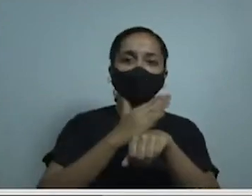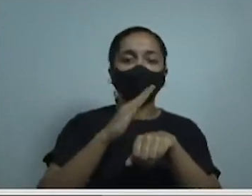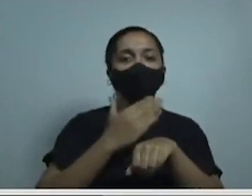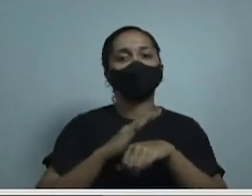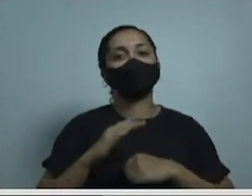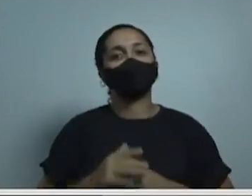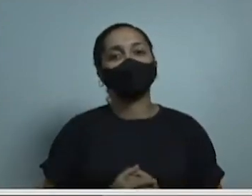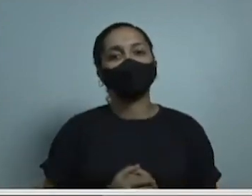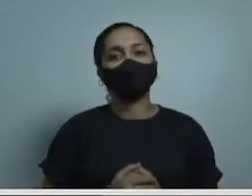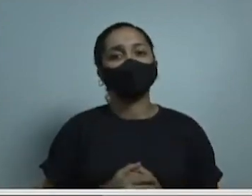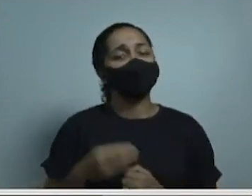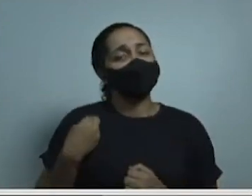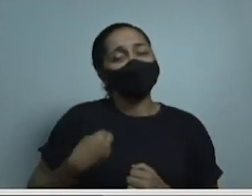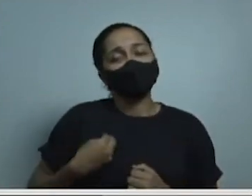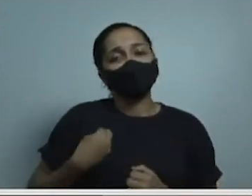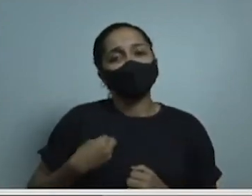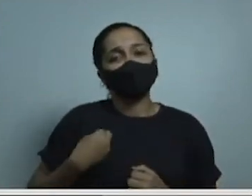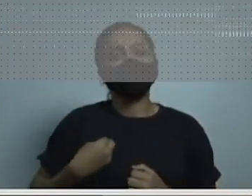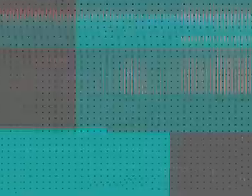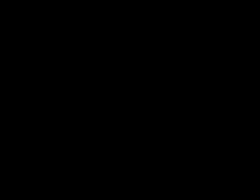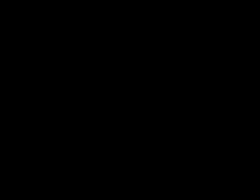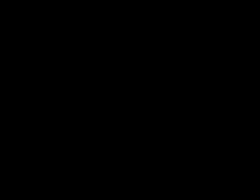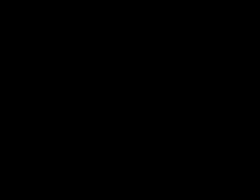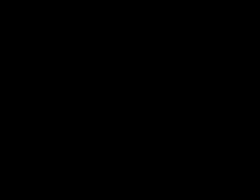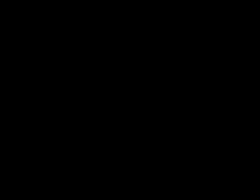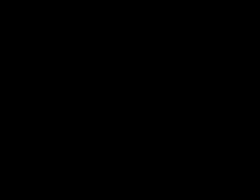viver normalmente.